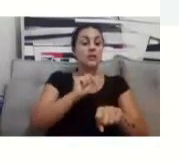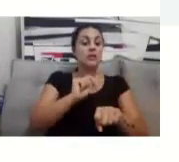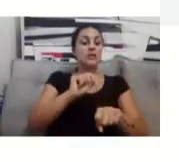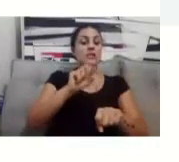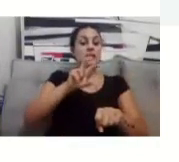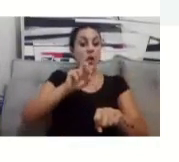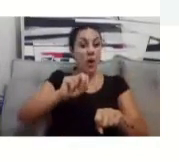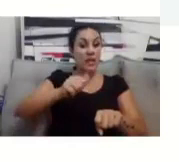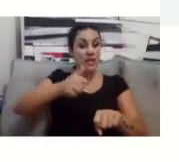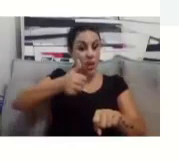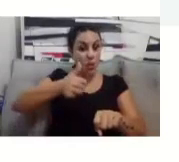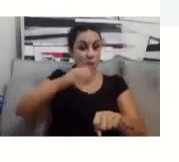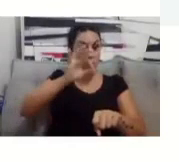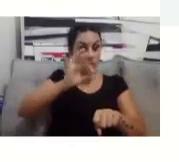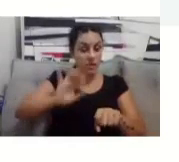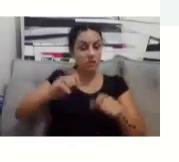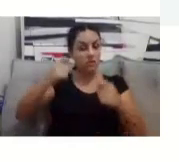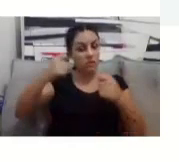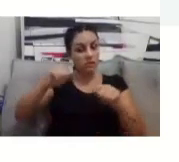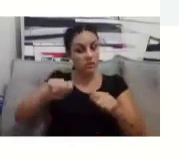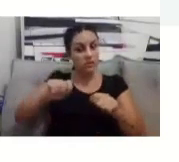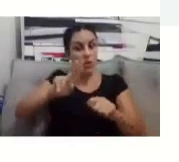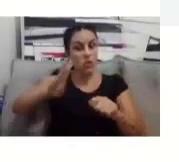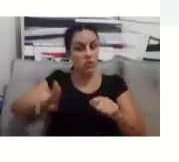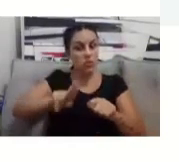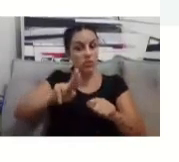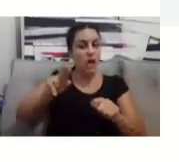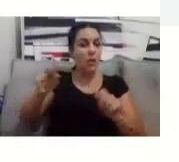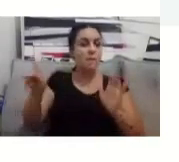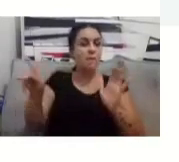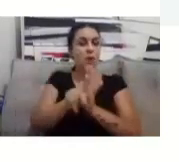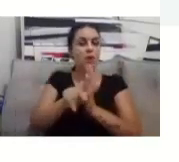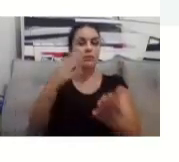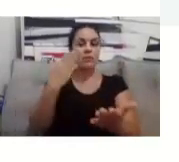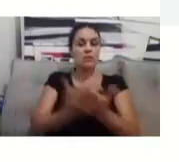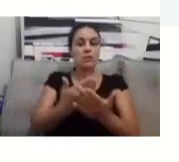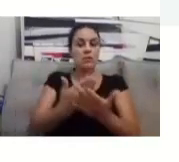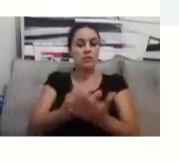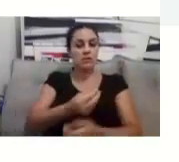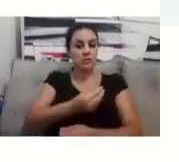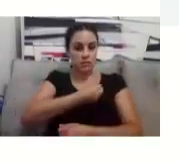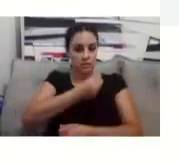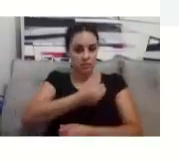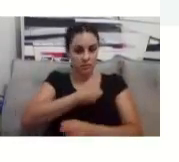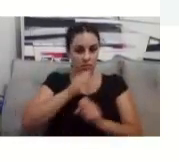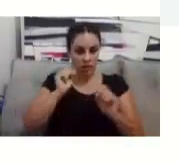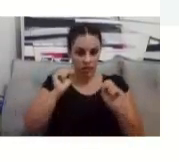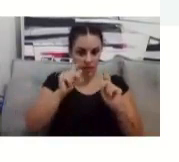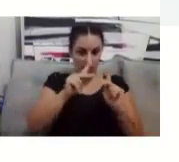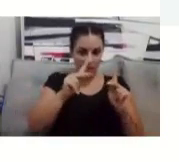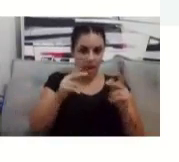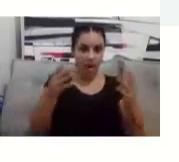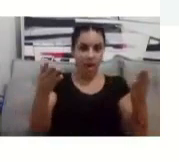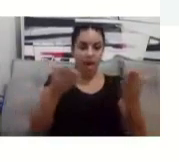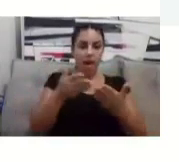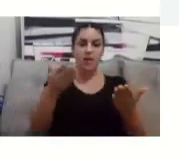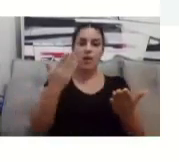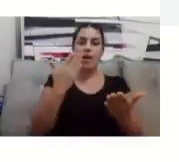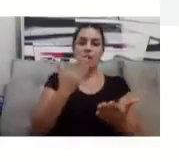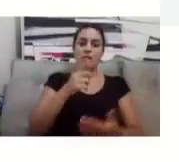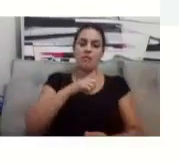geralmente o professor vai utilizar a aula presencial e no caso agora, na época de pandemia, a aula por web conferência